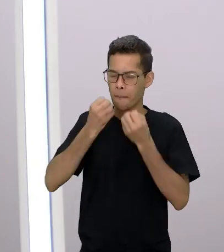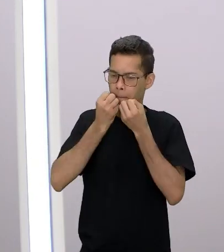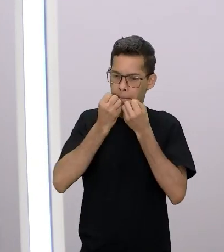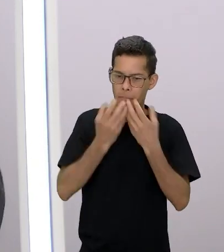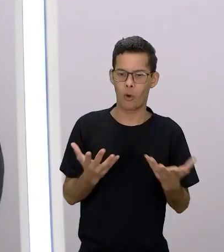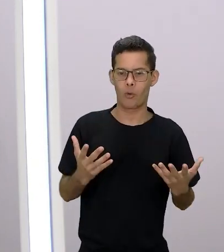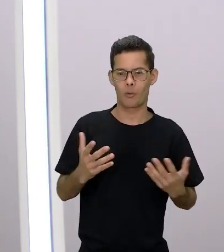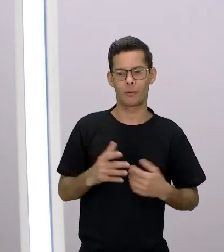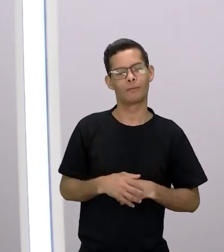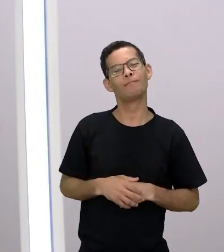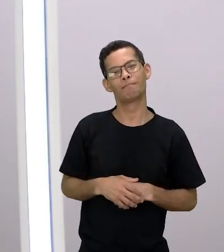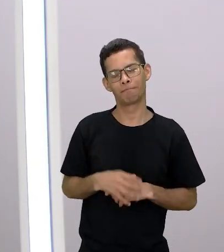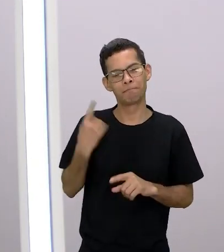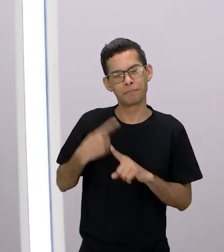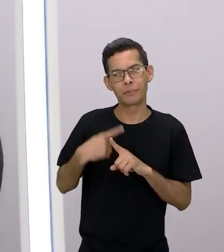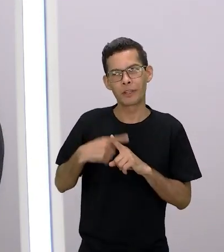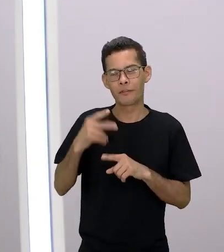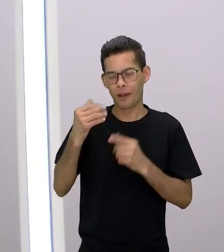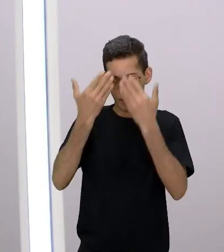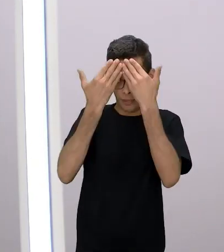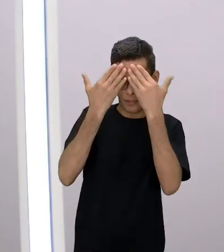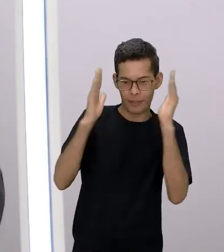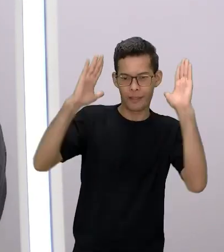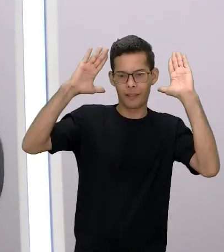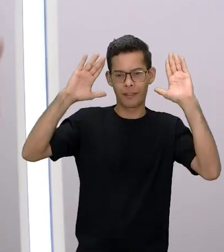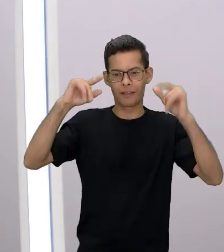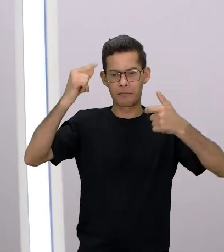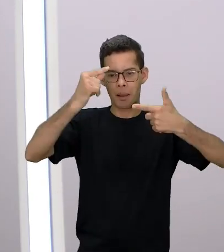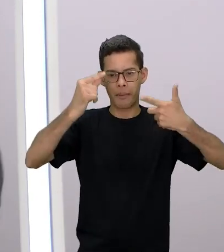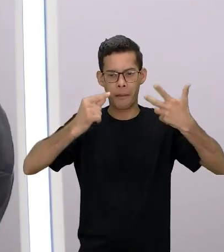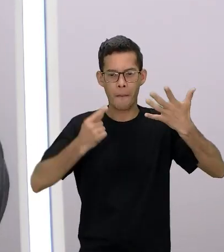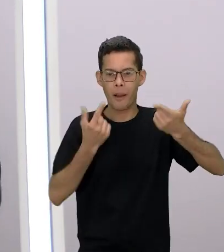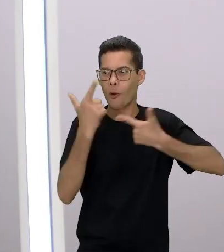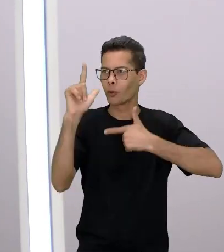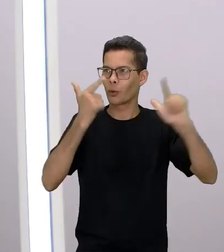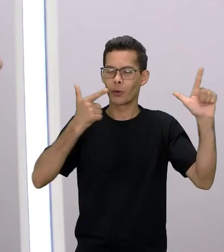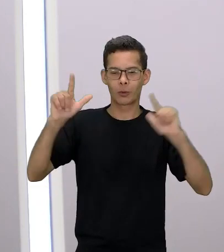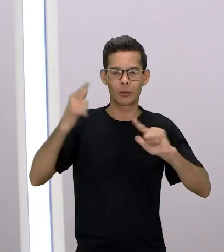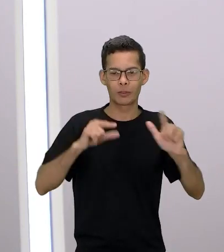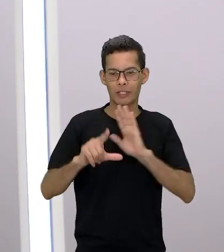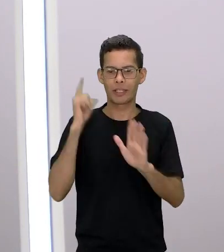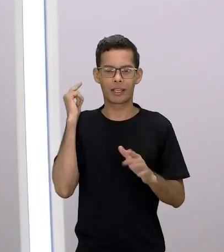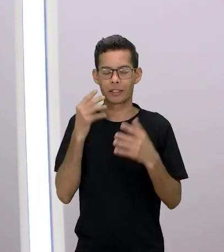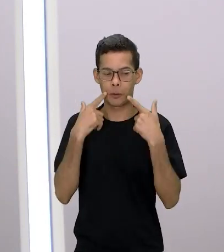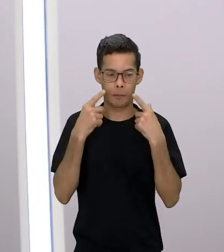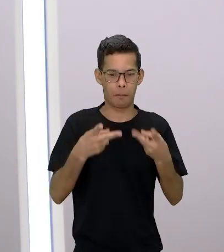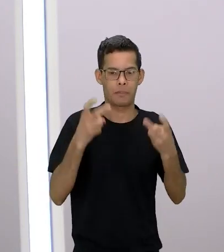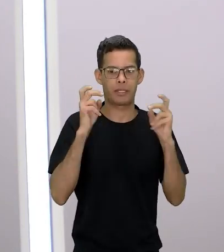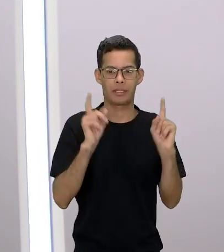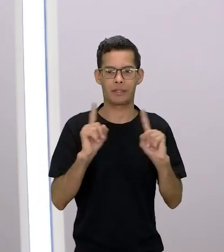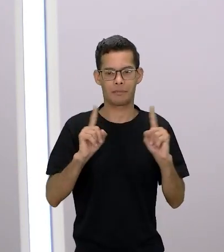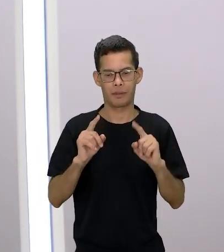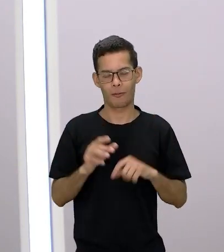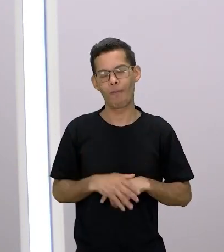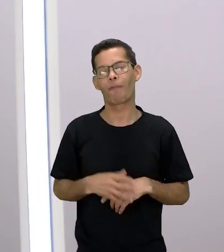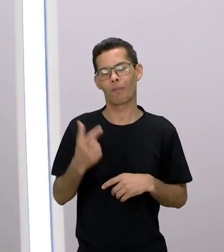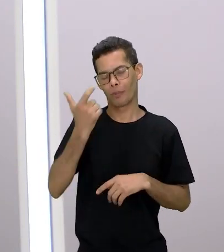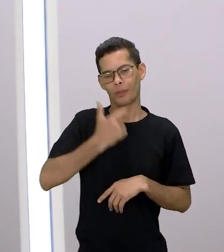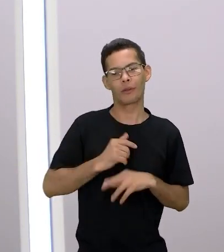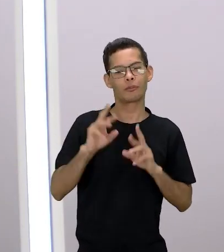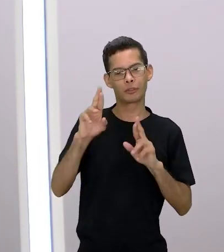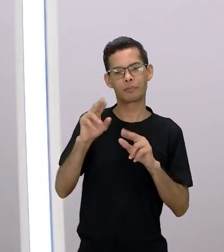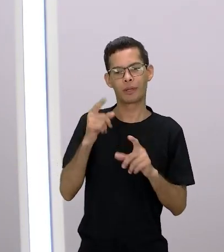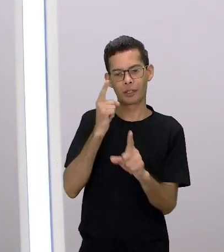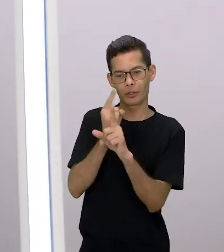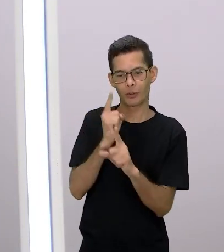bom porque você tem agora outras visões outros pontos a olhar que às vezes passou despercebido então eu espero encontrá-los